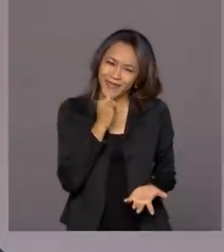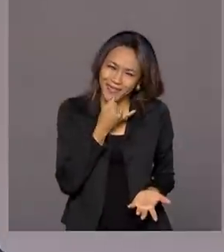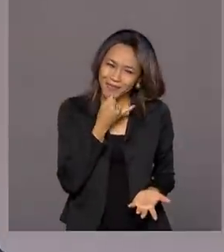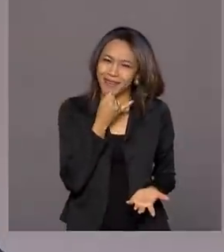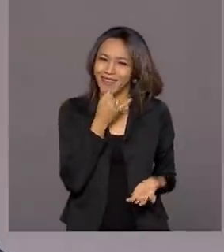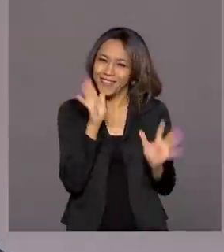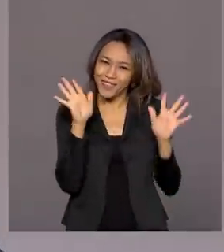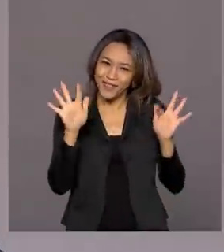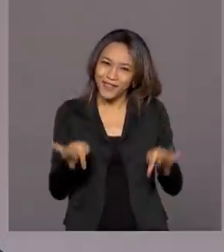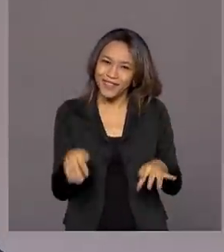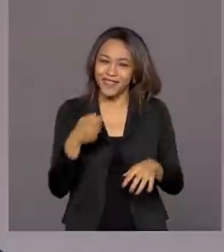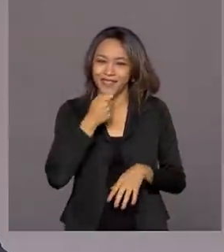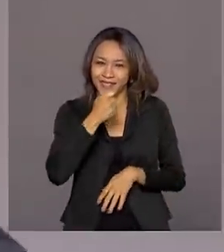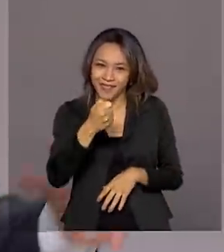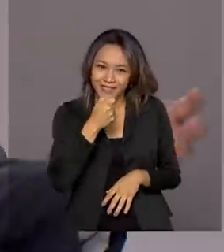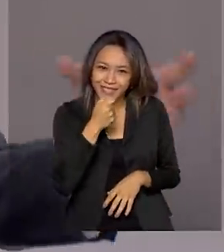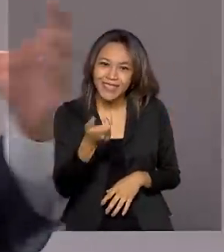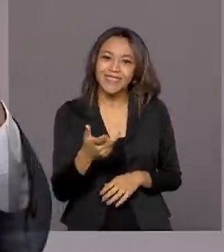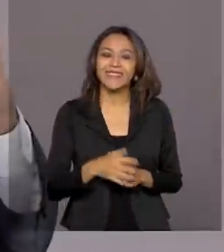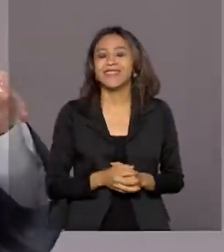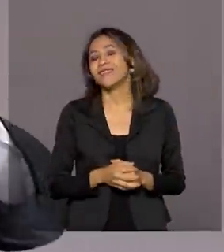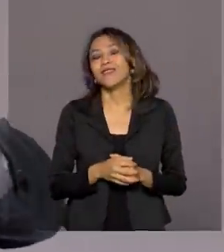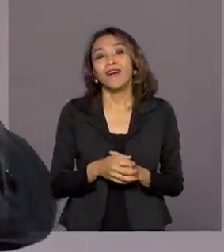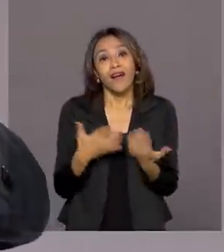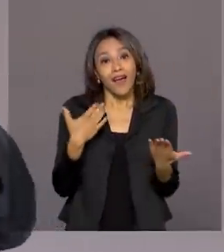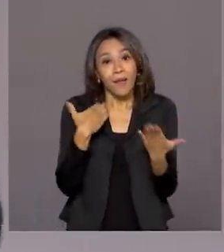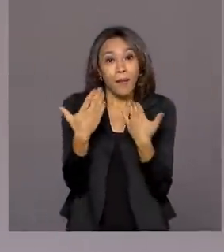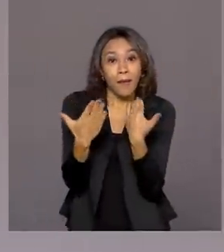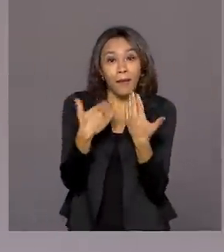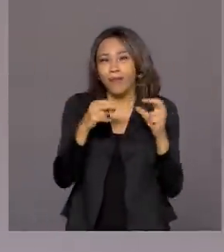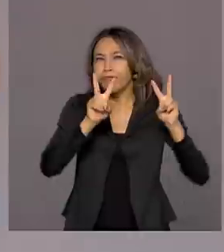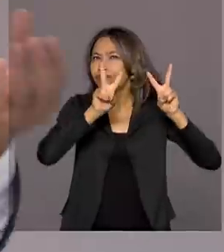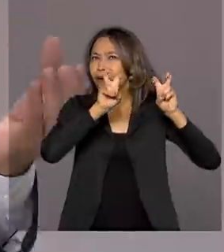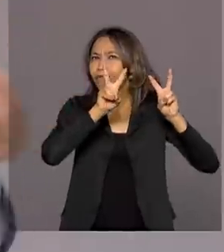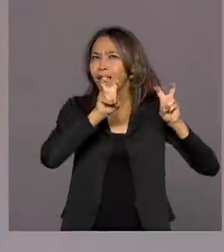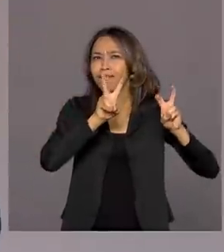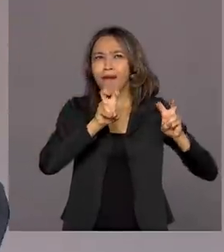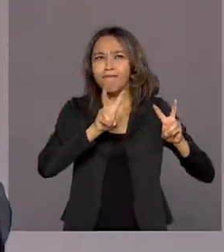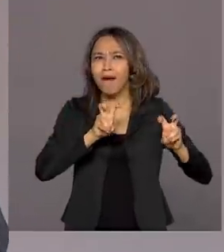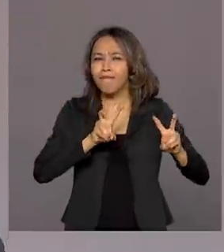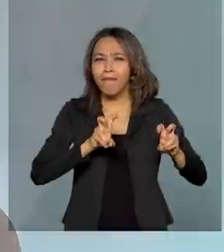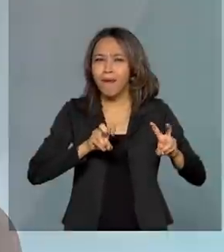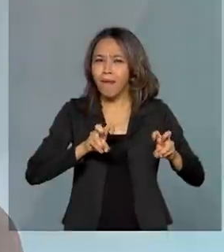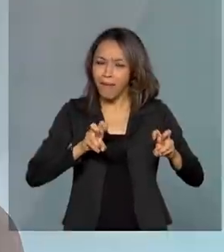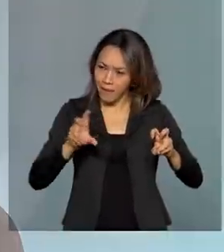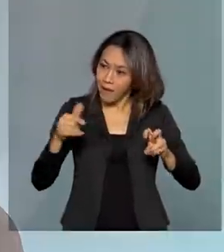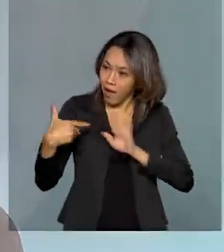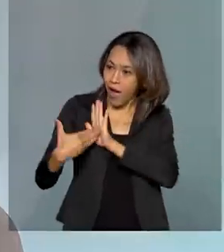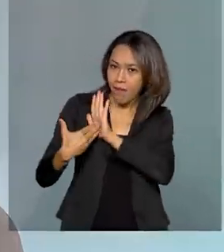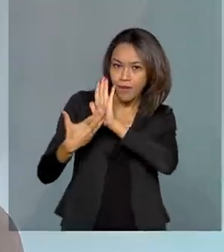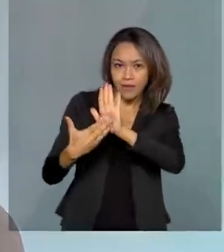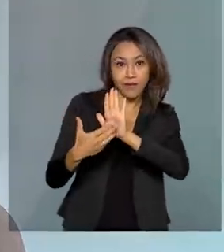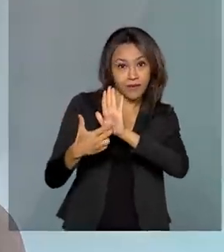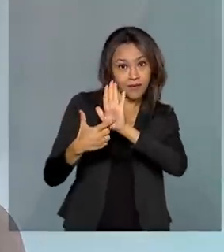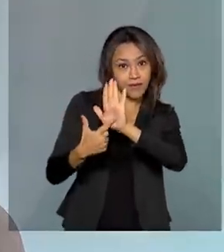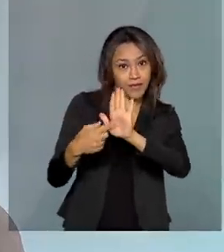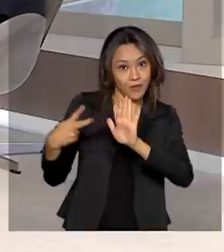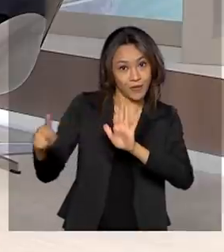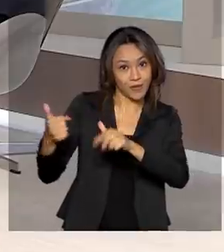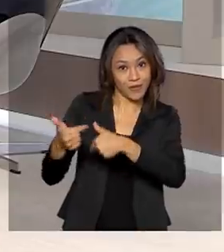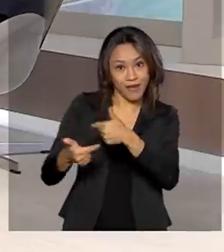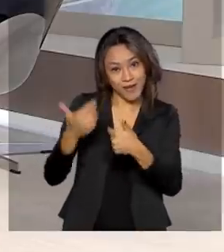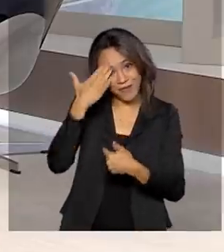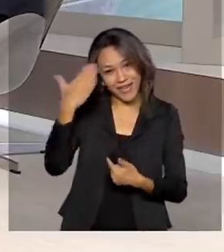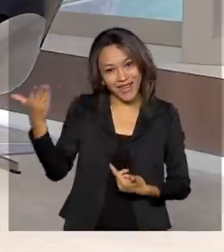chegamos ao fim do nosso programa. Um programa que, ao mesmo tempo, discutiu várias questões, trouxe um pouquinho do trabalho do IFAM. Muito obrigado